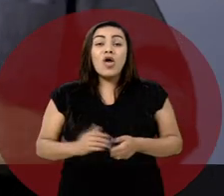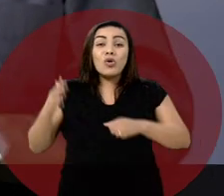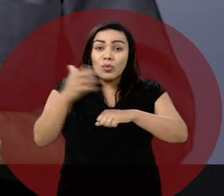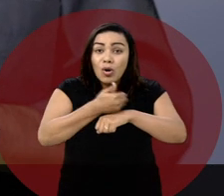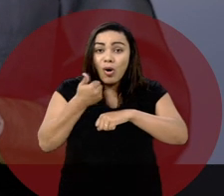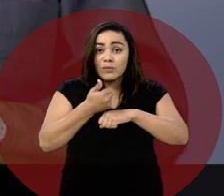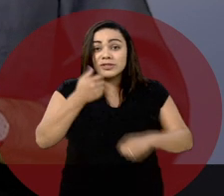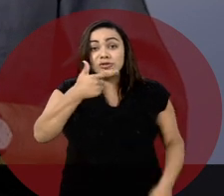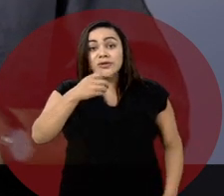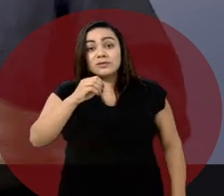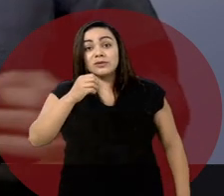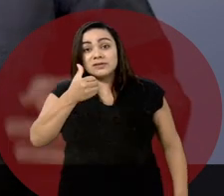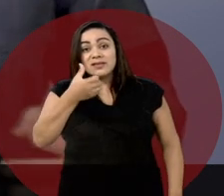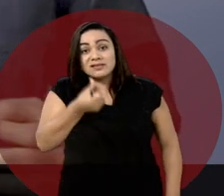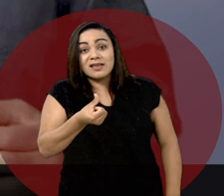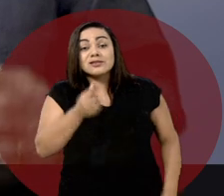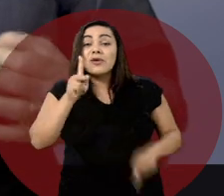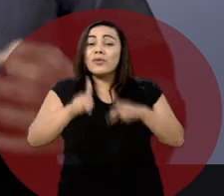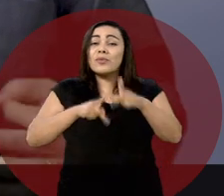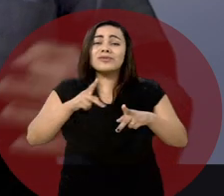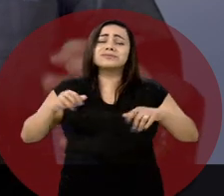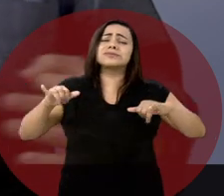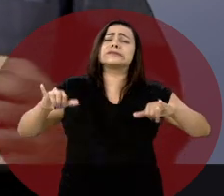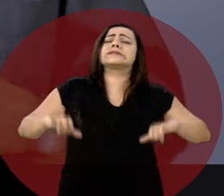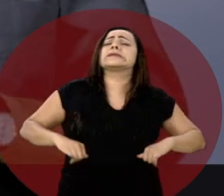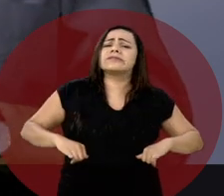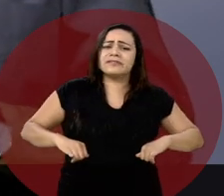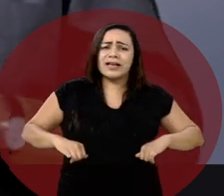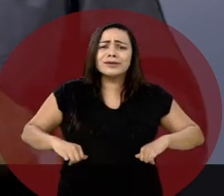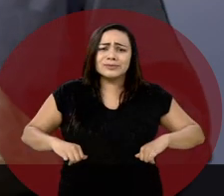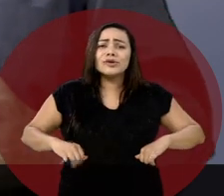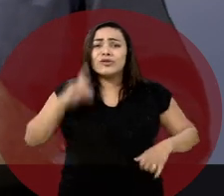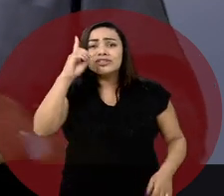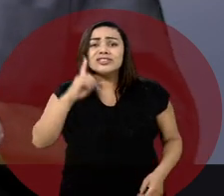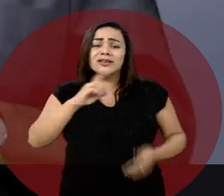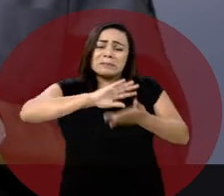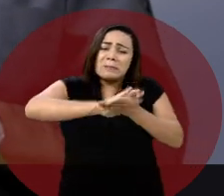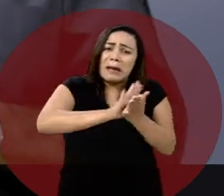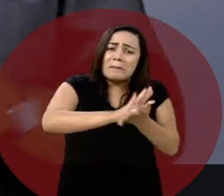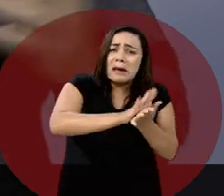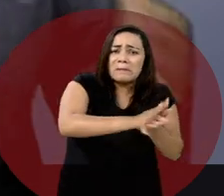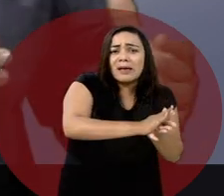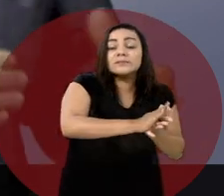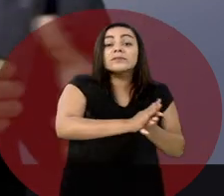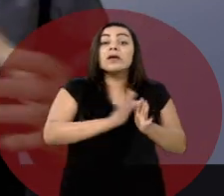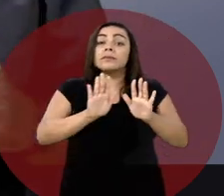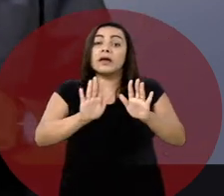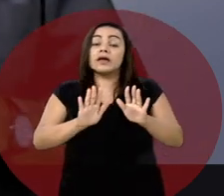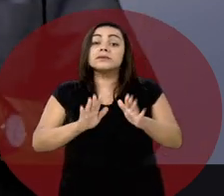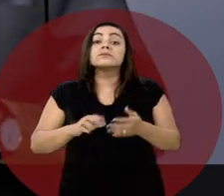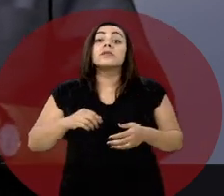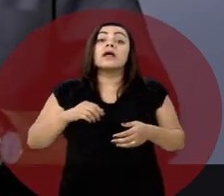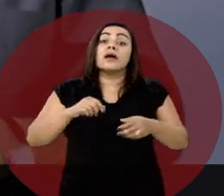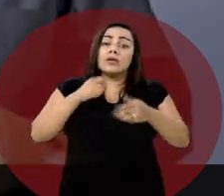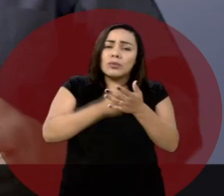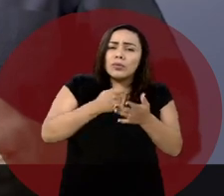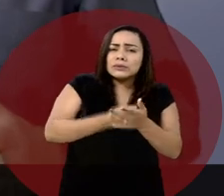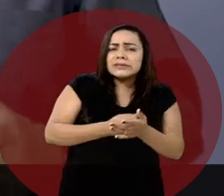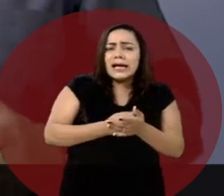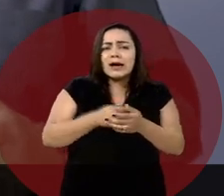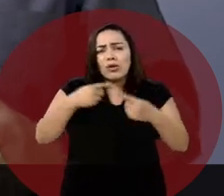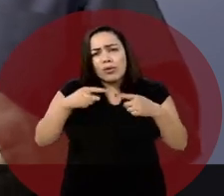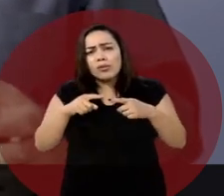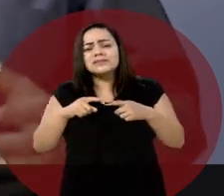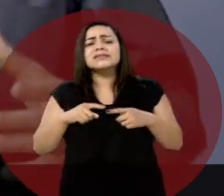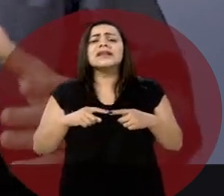Com o golpe de 2016, o povo vem sofrendo ataques em seus direitos antes consolidados. Para combater esses retrocessos,